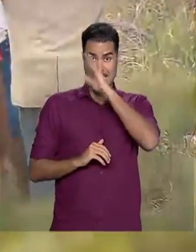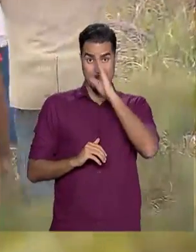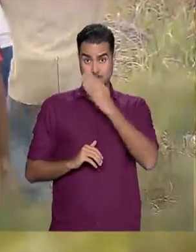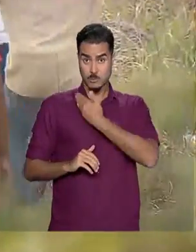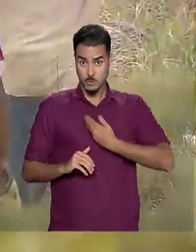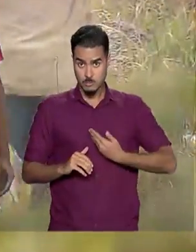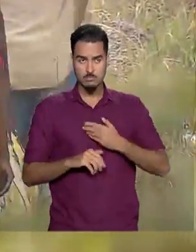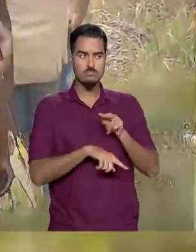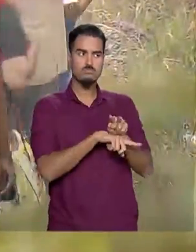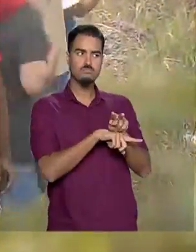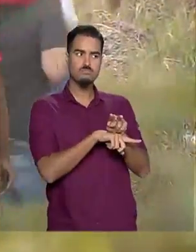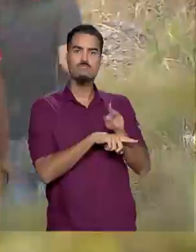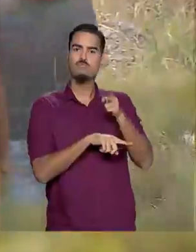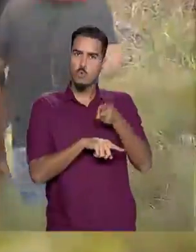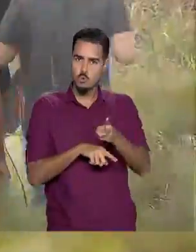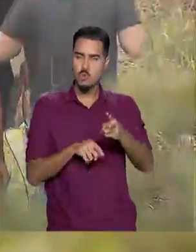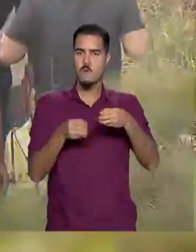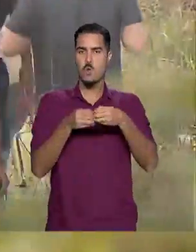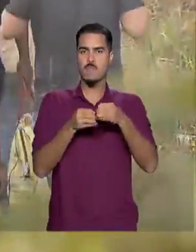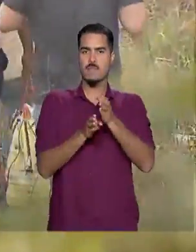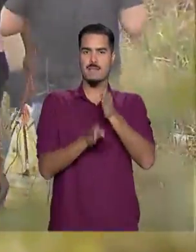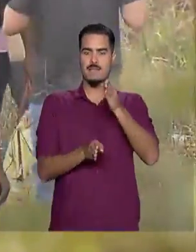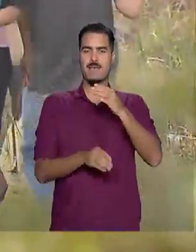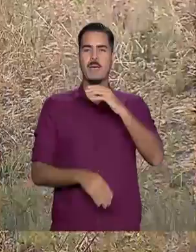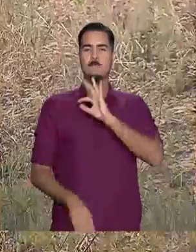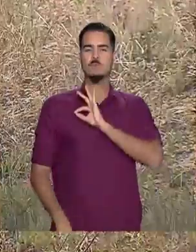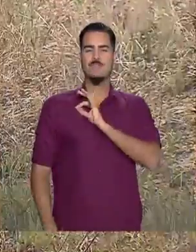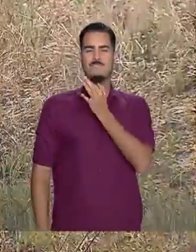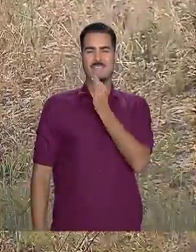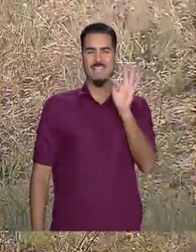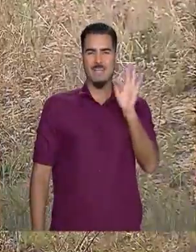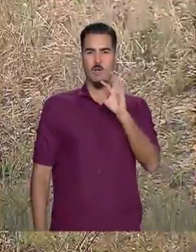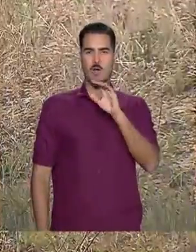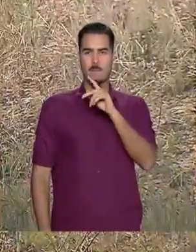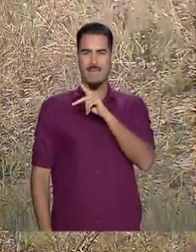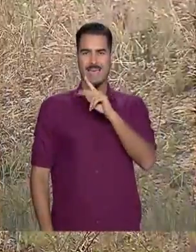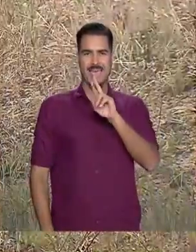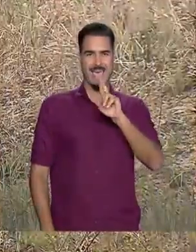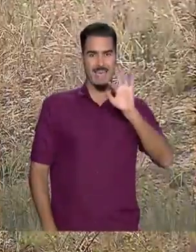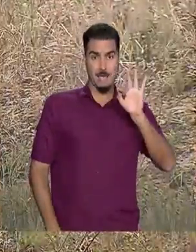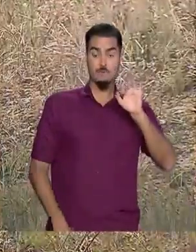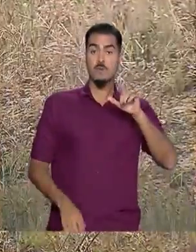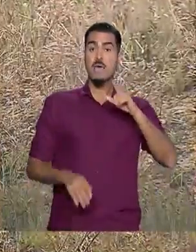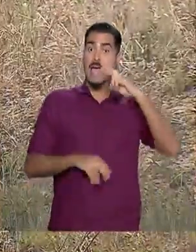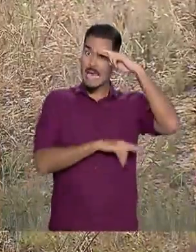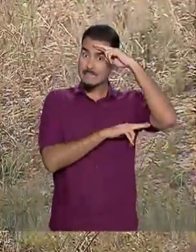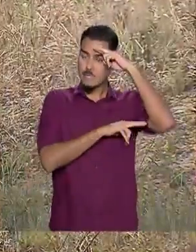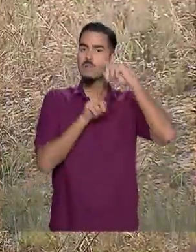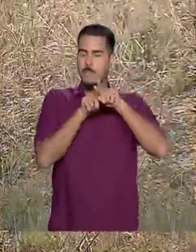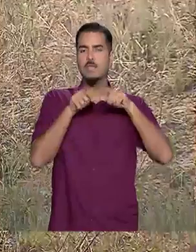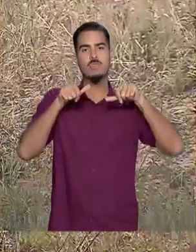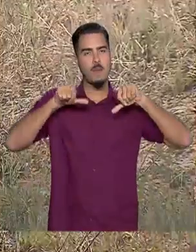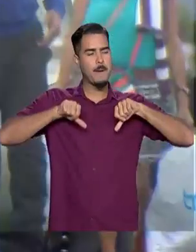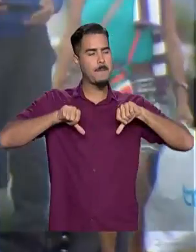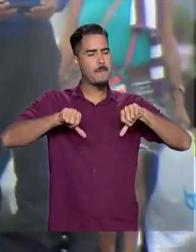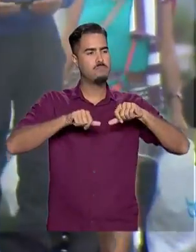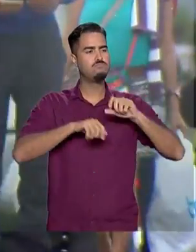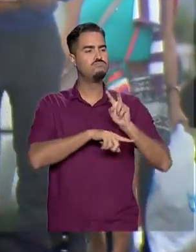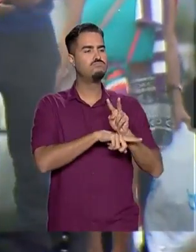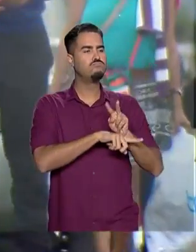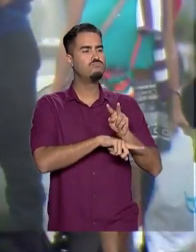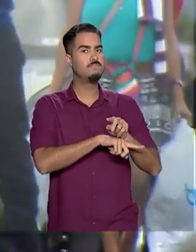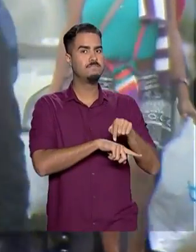situação da fronteira. Agentes da Polícia Rodoviária Federal e do Exército Brasileiro estão na região. Sem a passagem da